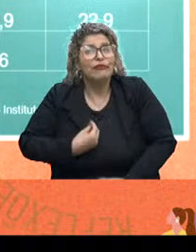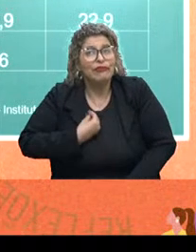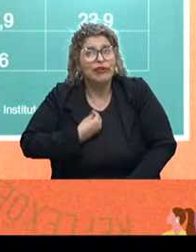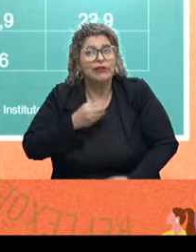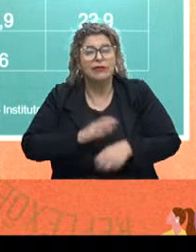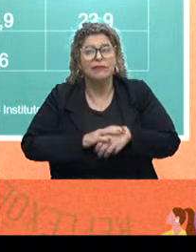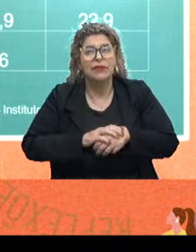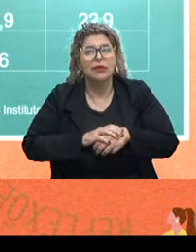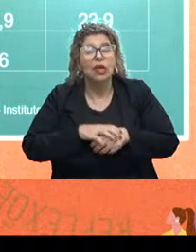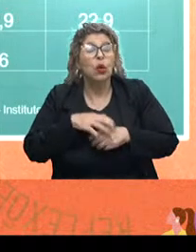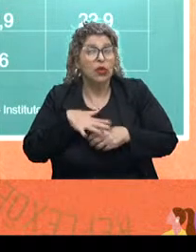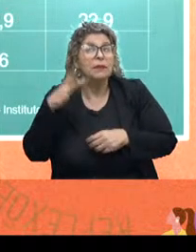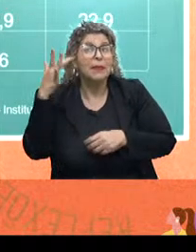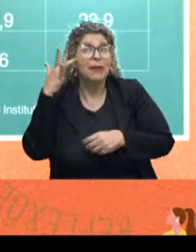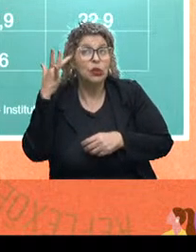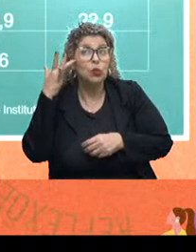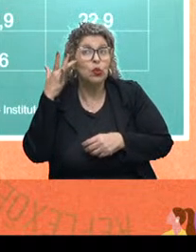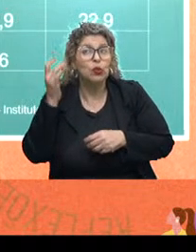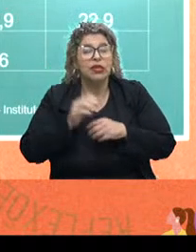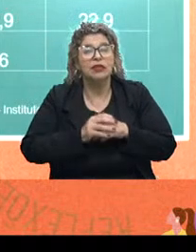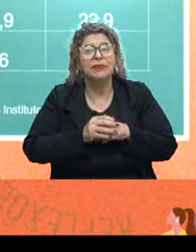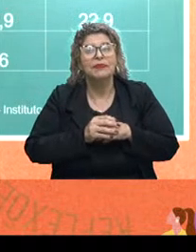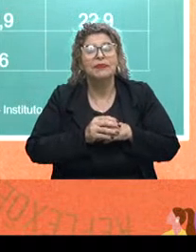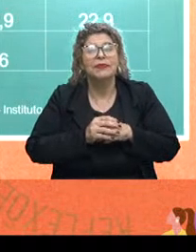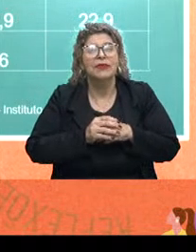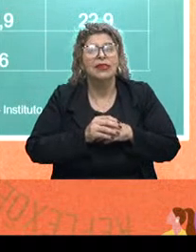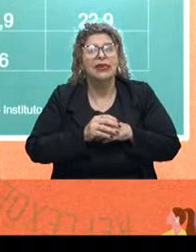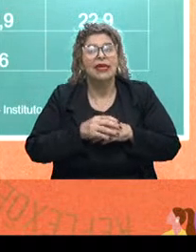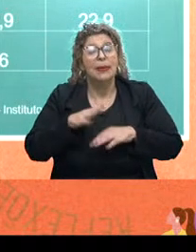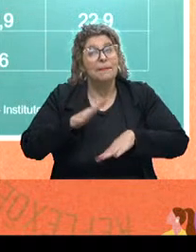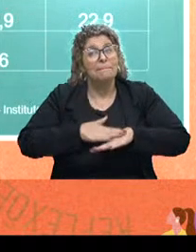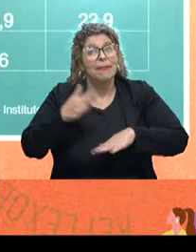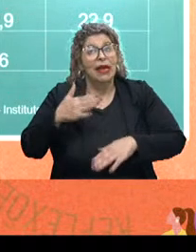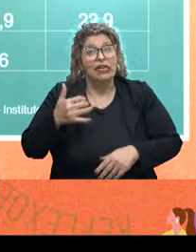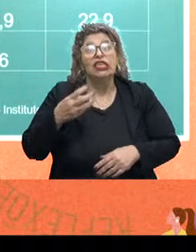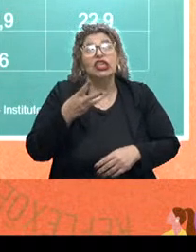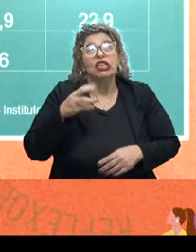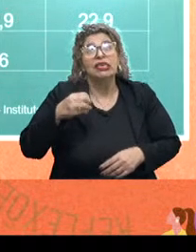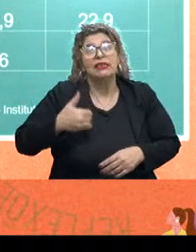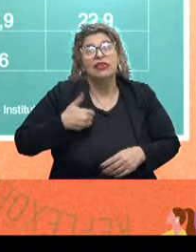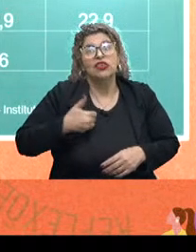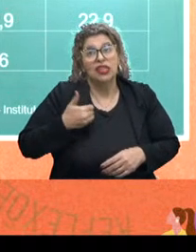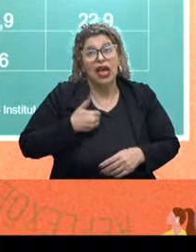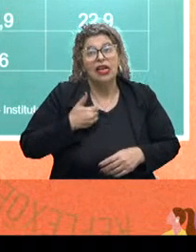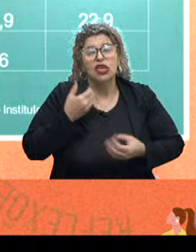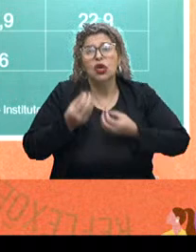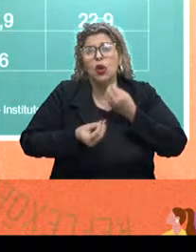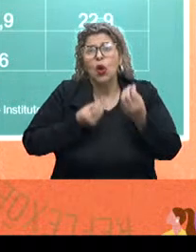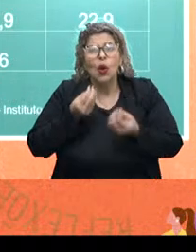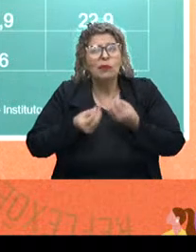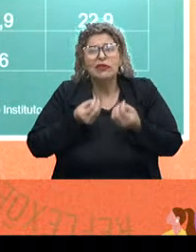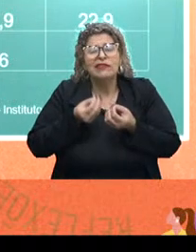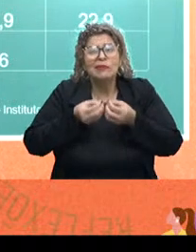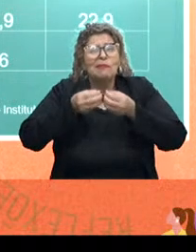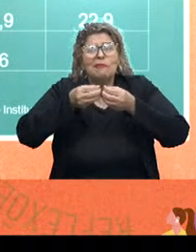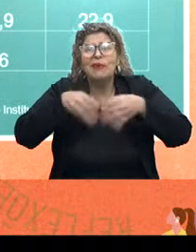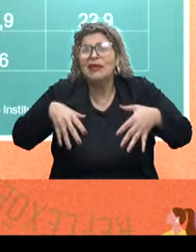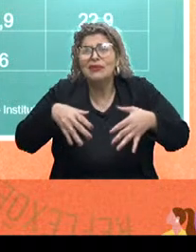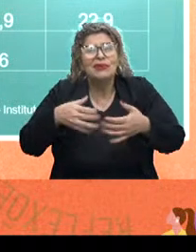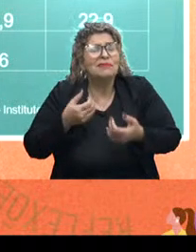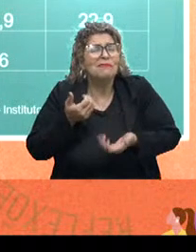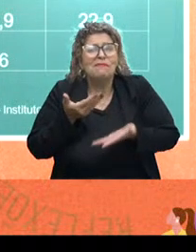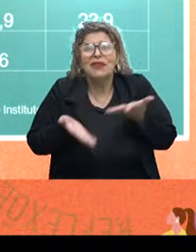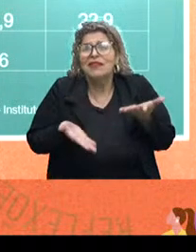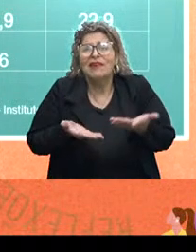para as pessoas mais maduras, principalmente acima de 30 anos, é como se elas tivessem perdido tudo. Elas